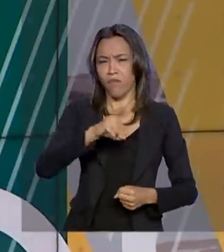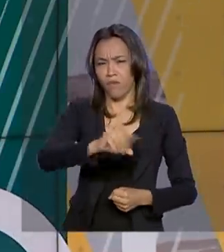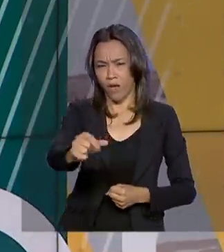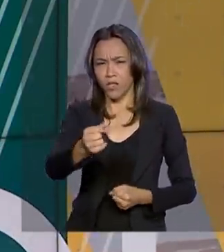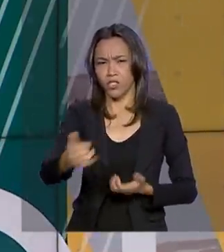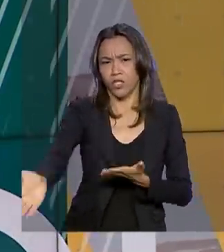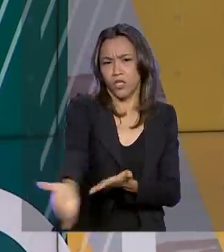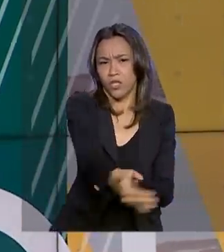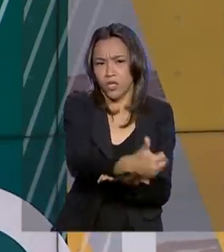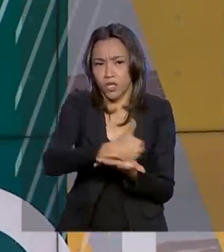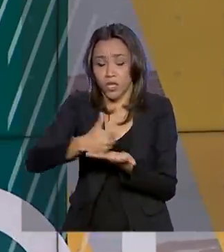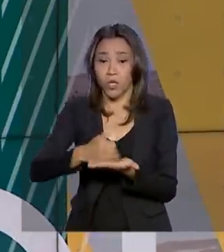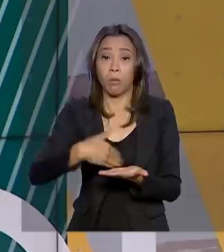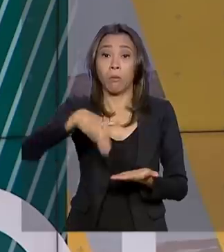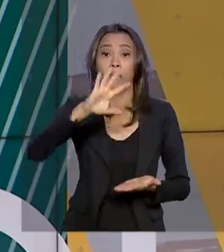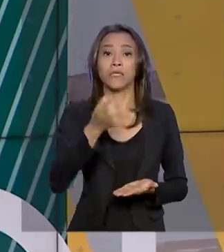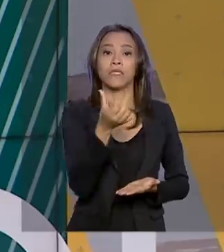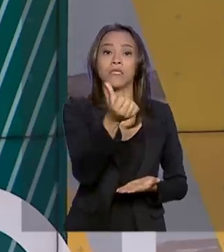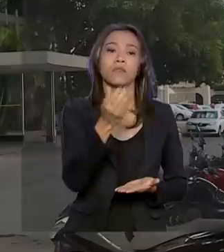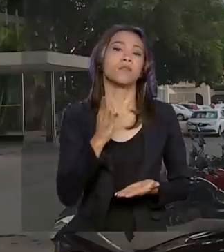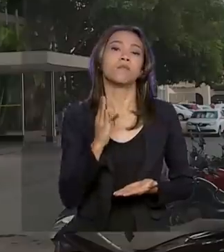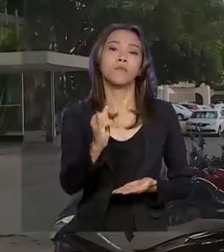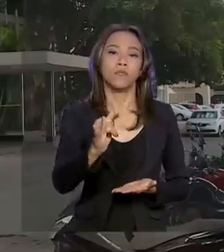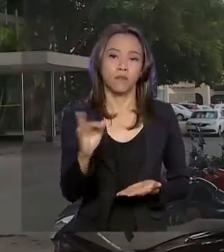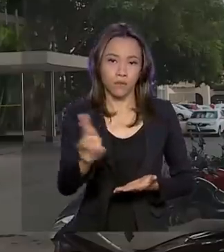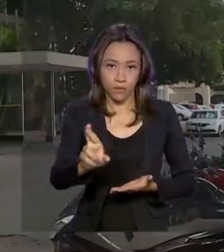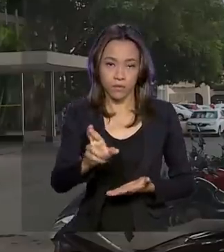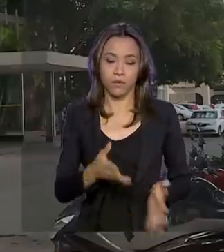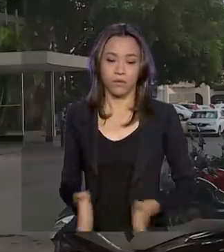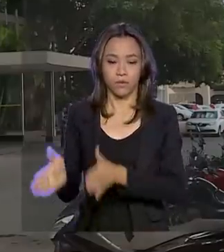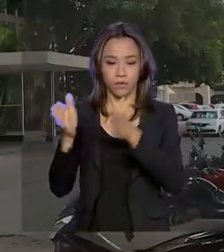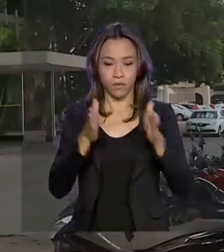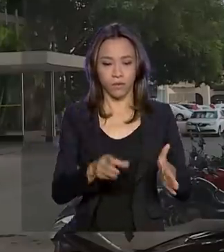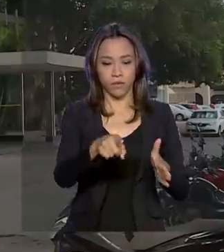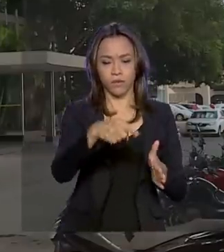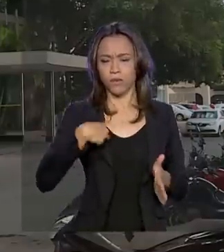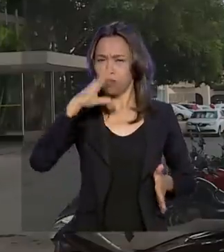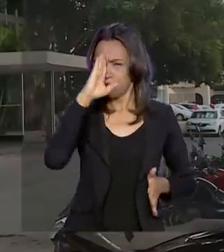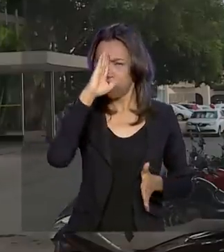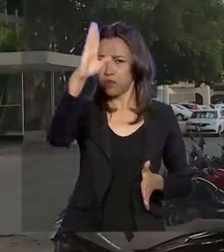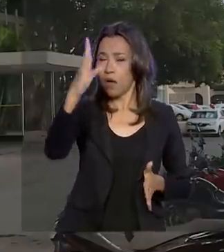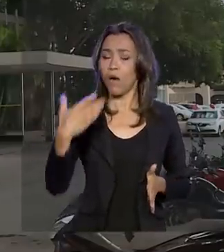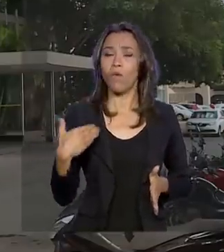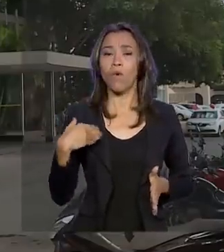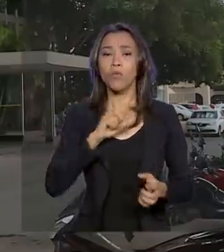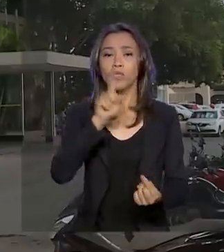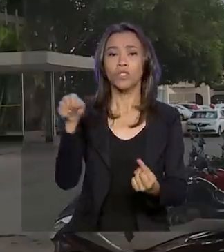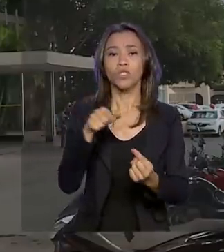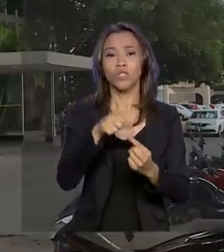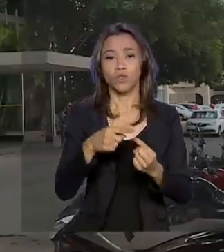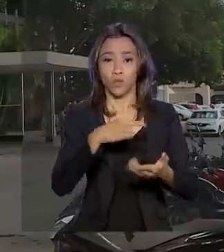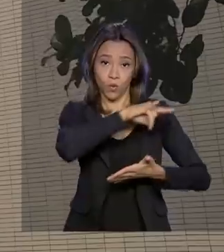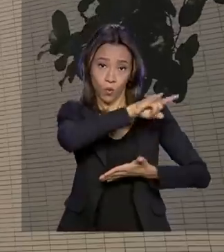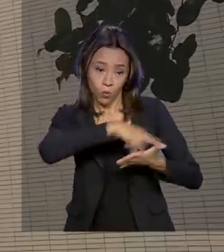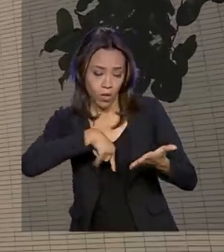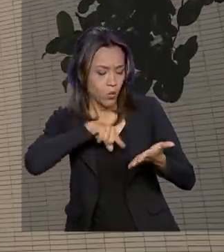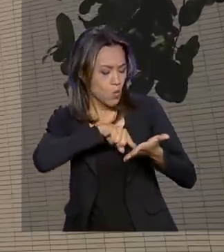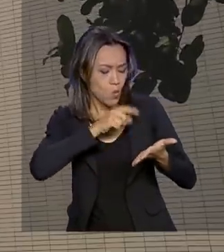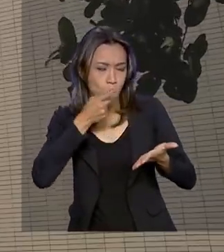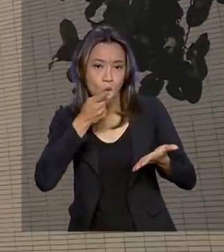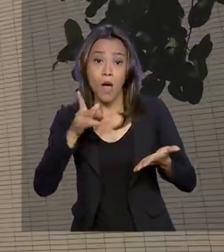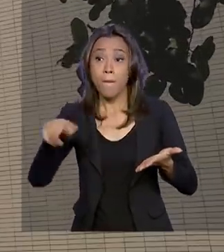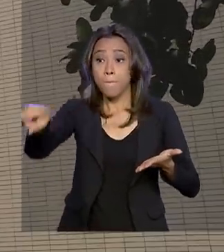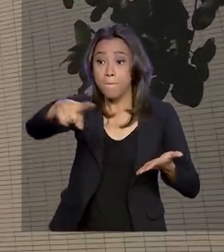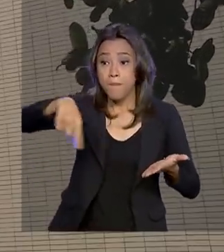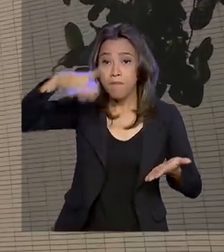mais de 6 bilhões de reais. O principal objetivo da portaria é permitir que o contribuinte que